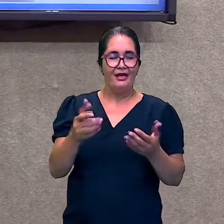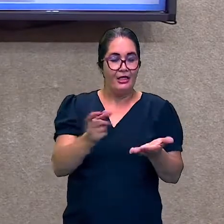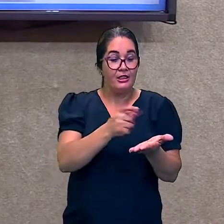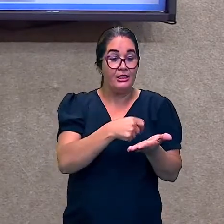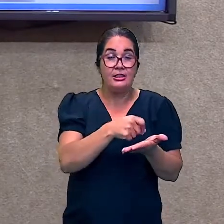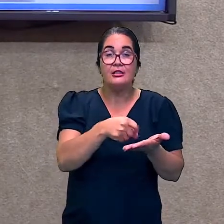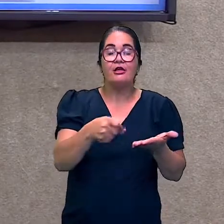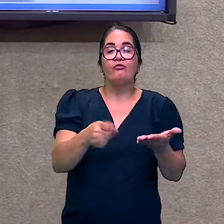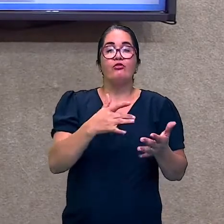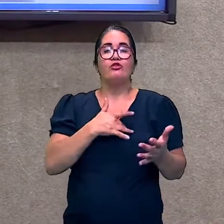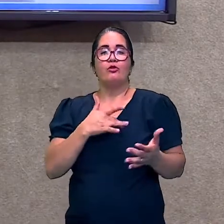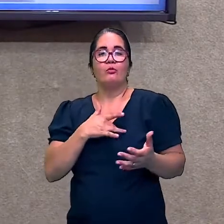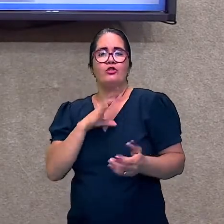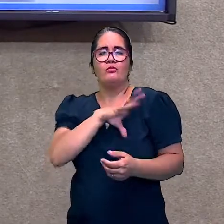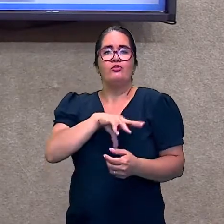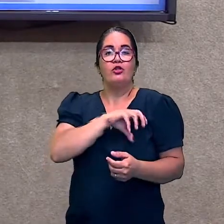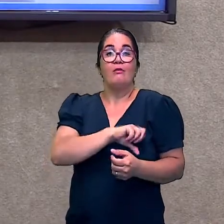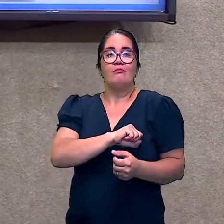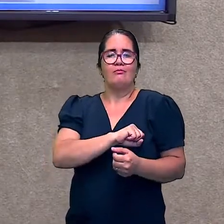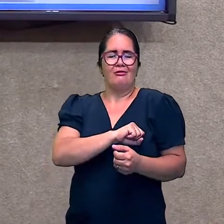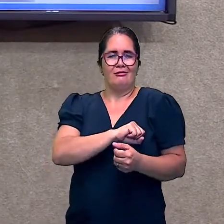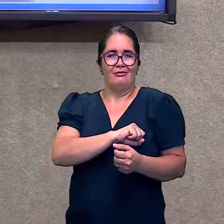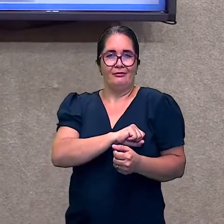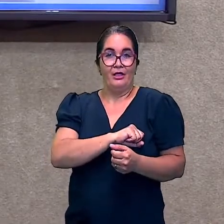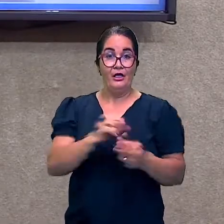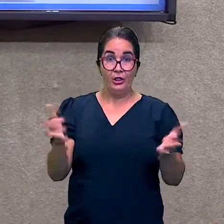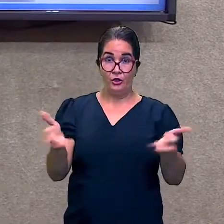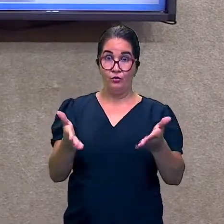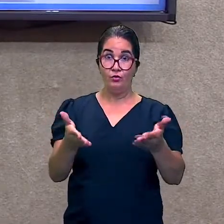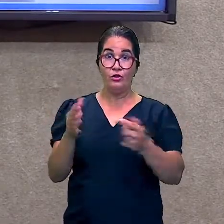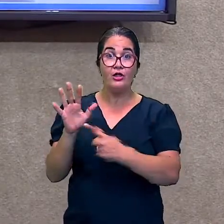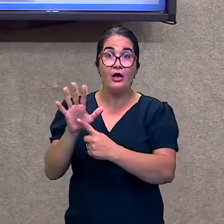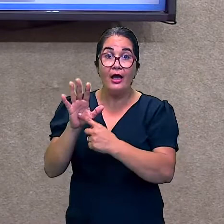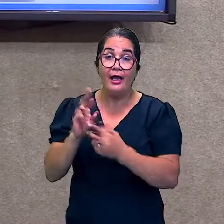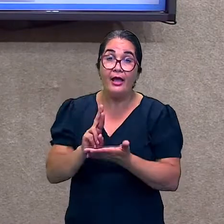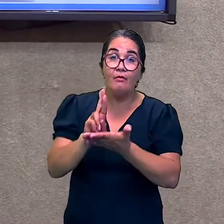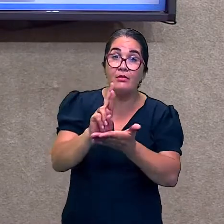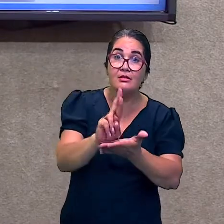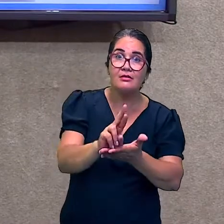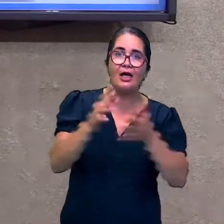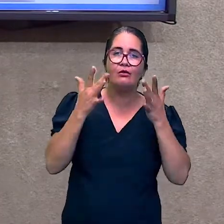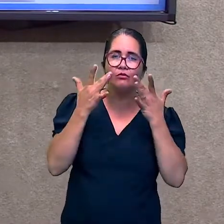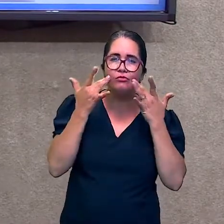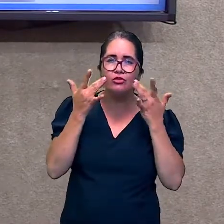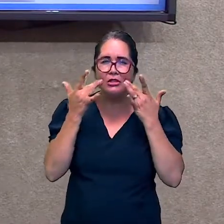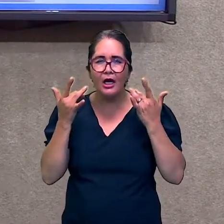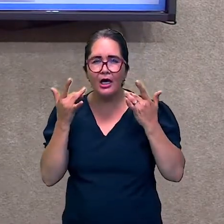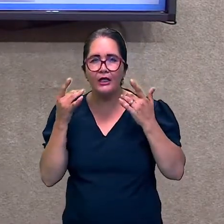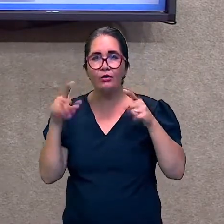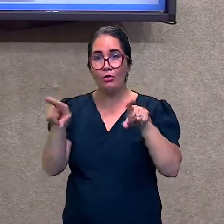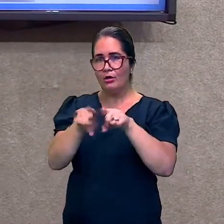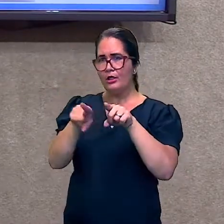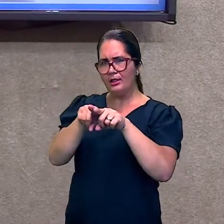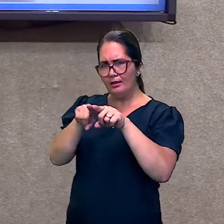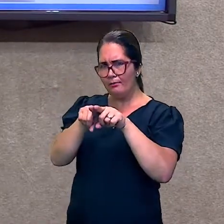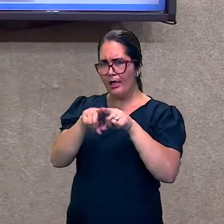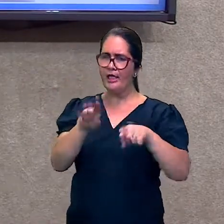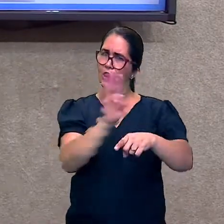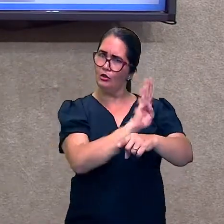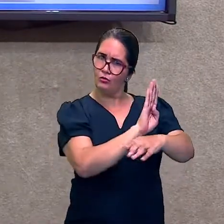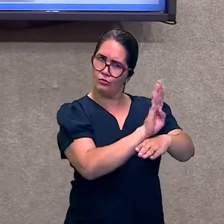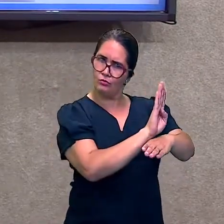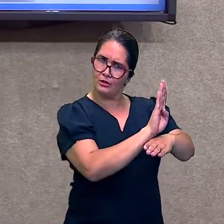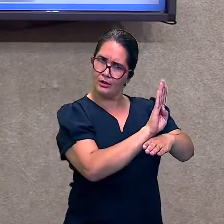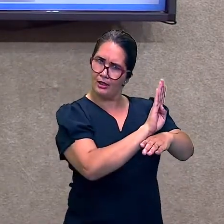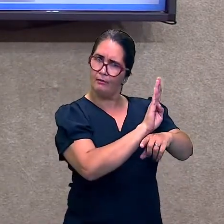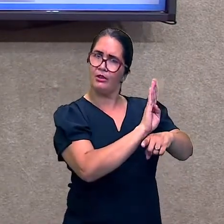Tanto no teatro. Quanto no cinema. Então o período. Renascentista. Ele foi de grande importância.